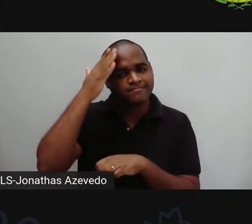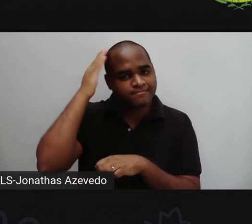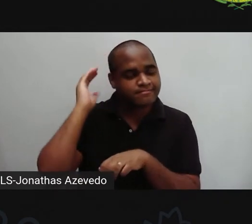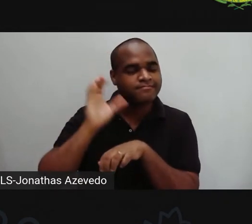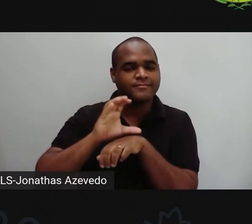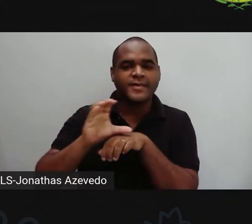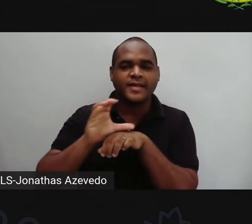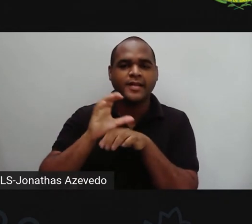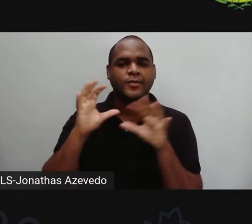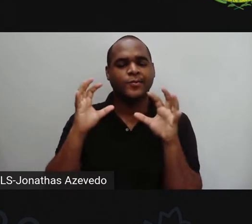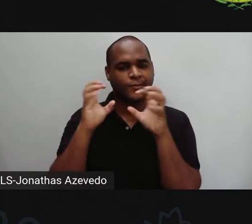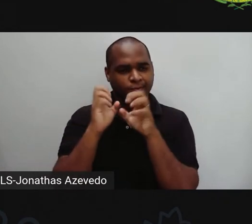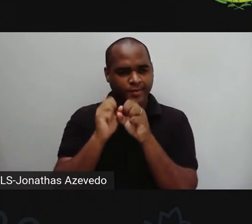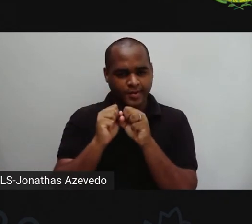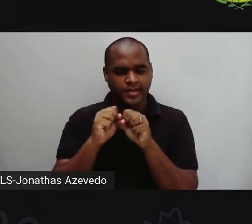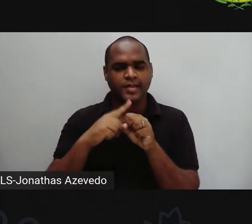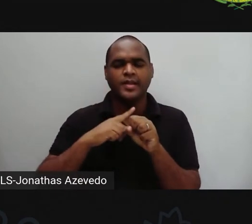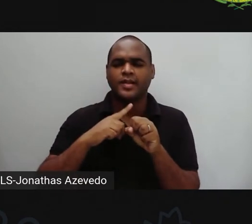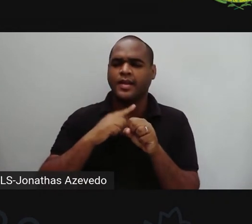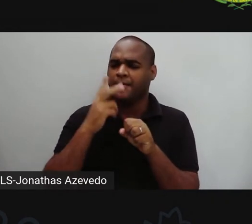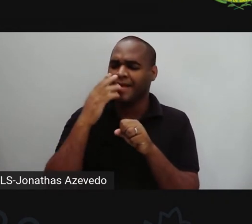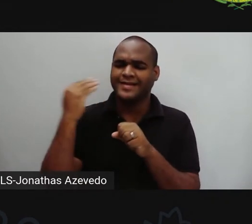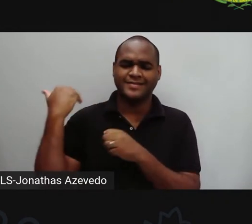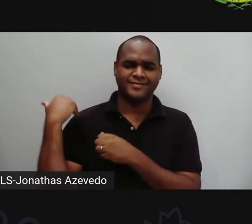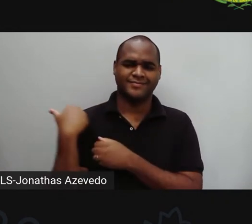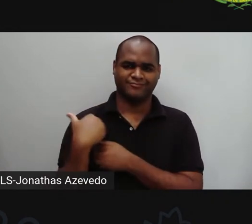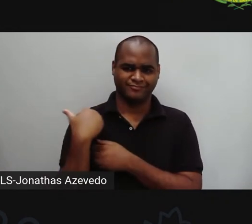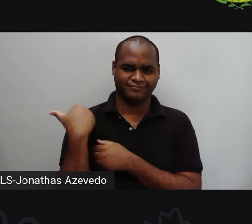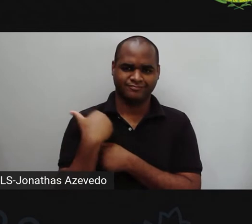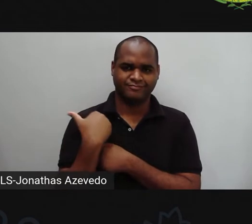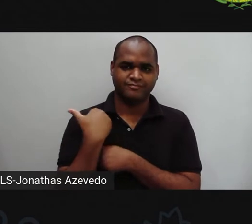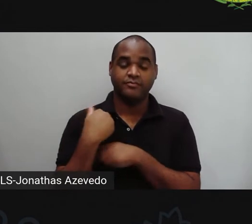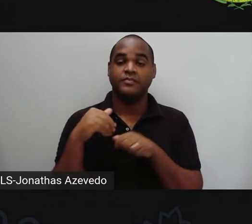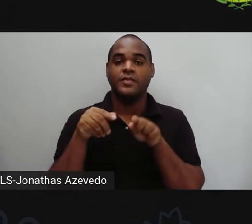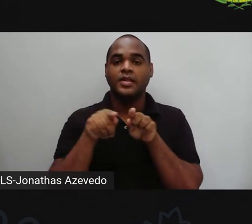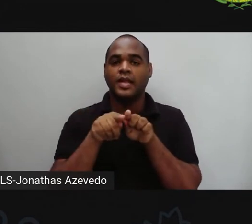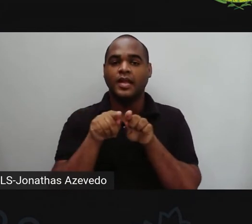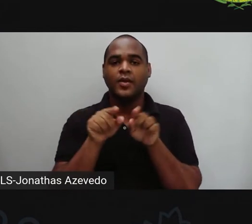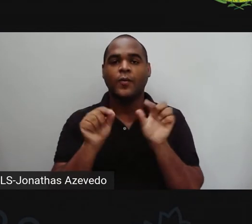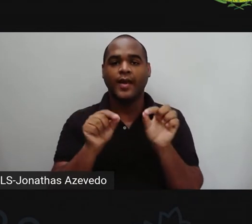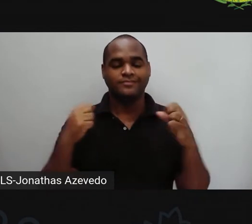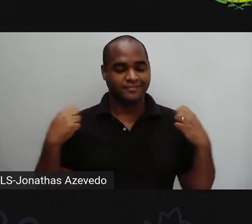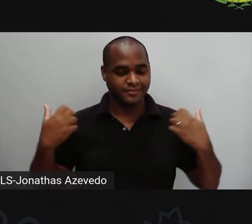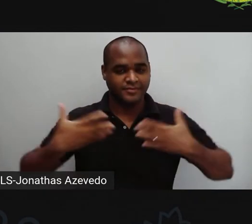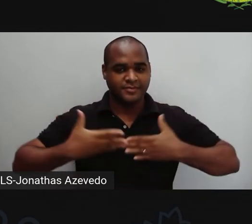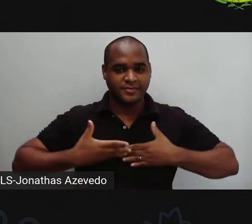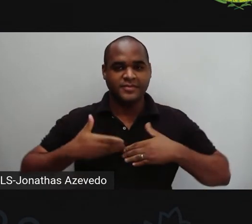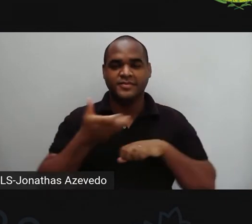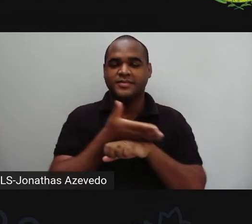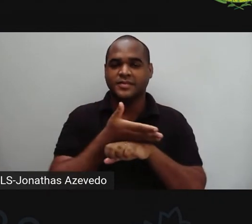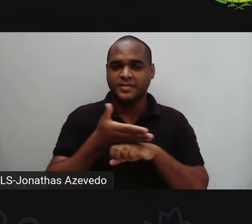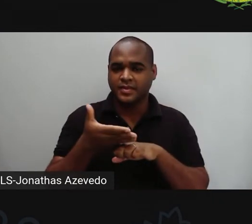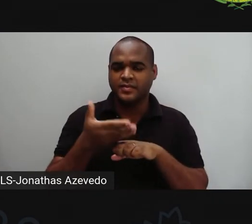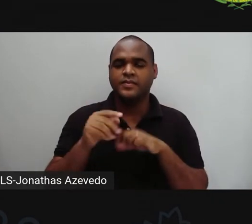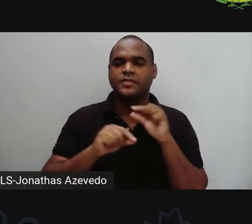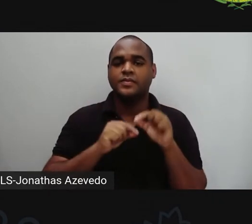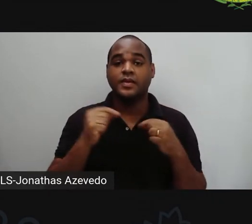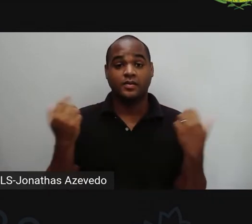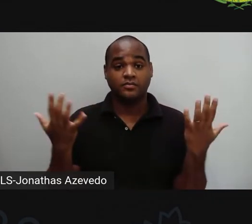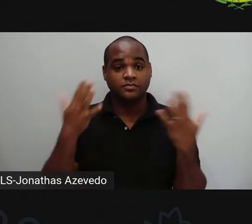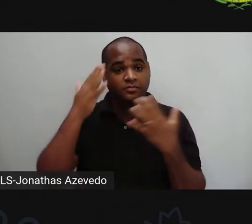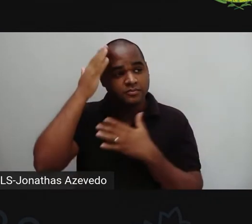castanho escuro, eles são um pouquinho abaixo do ombro, eu estou vestindo aqui hoje um jaleco branco, meus cabelos estão